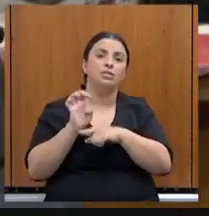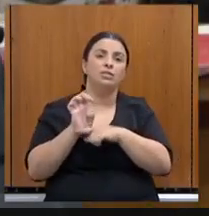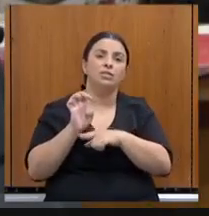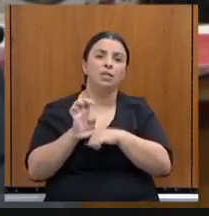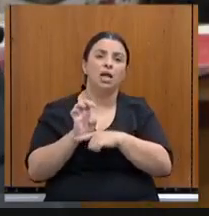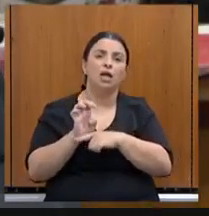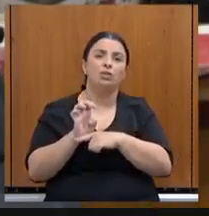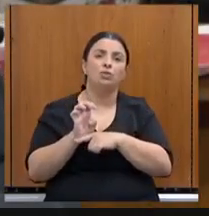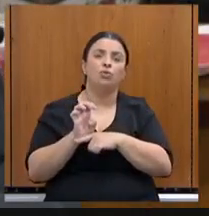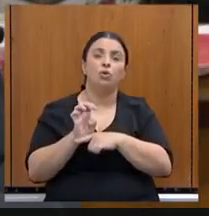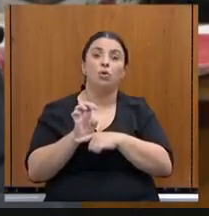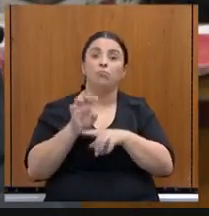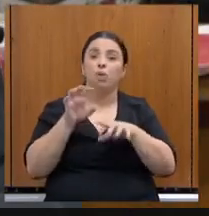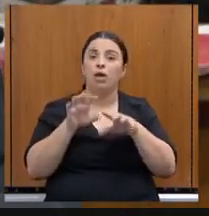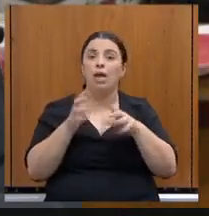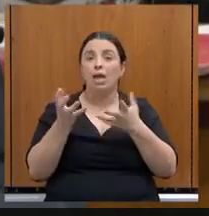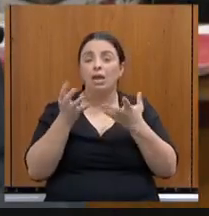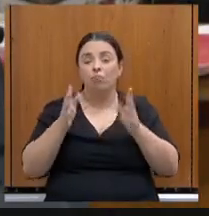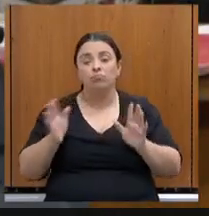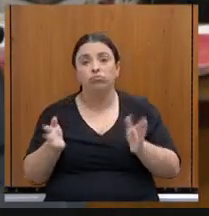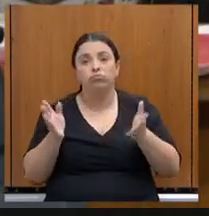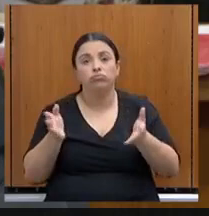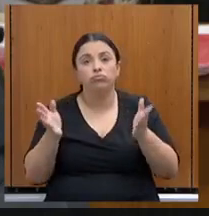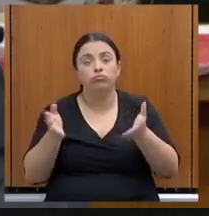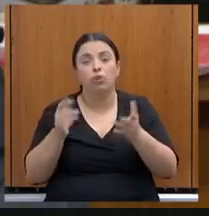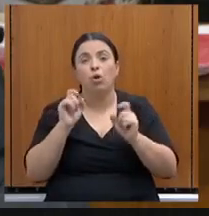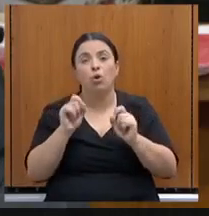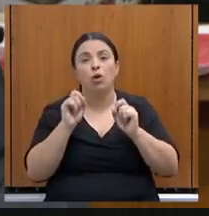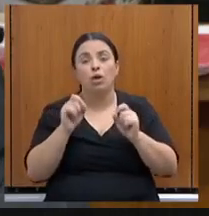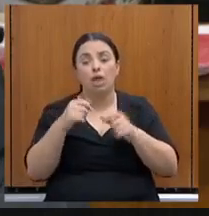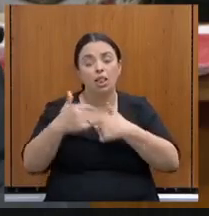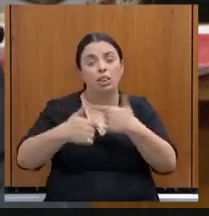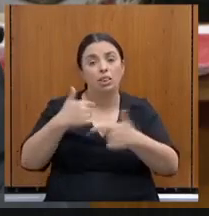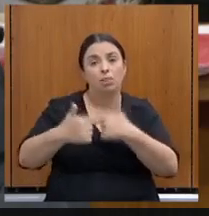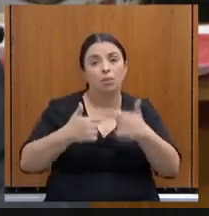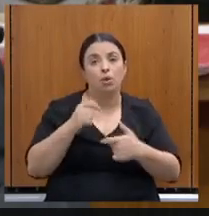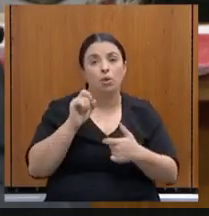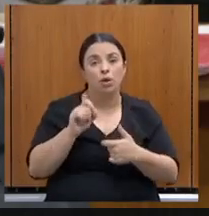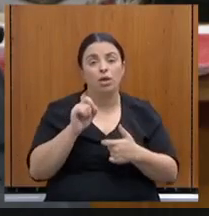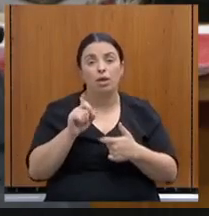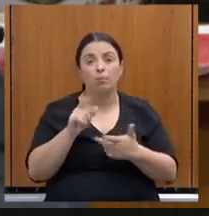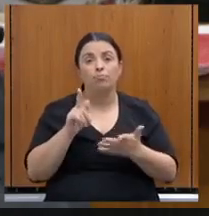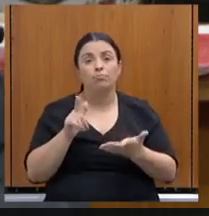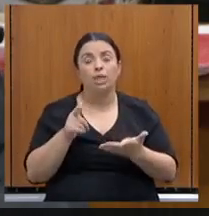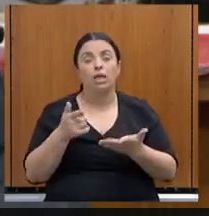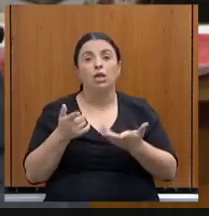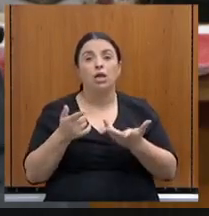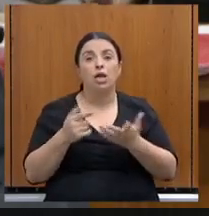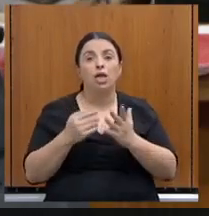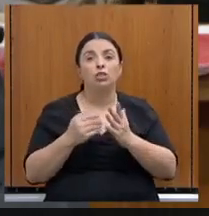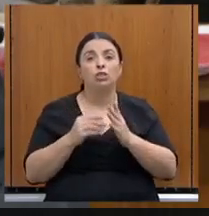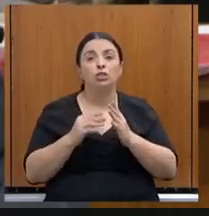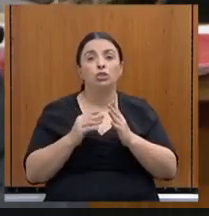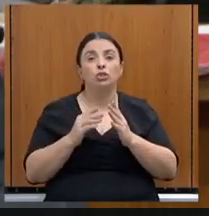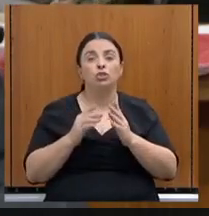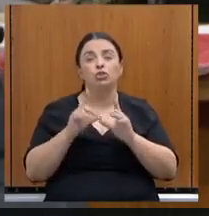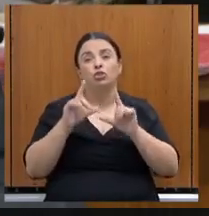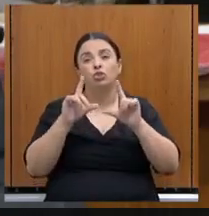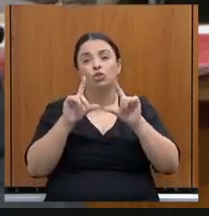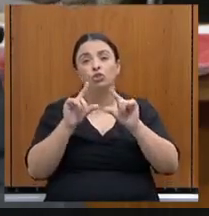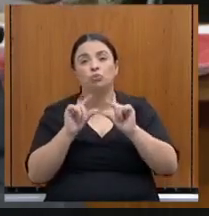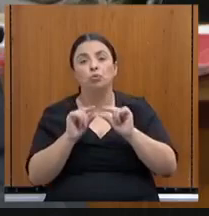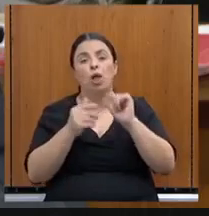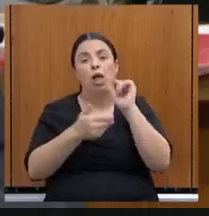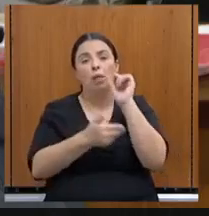o contribuinte no sentido de reduzir o ônus burocrático do